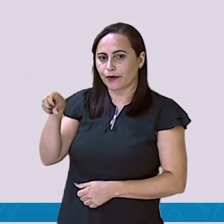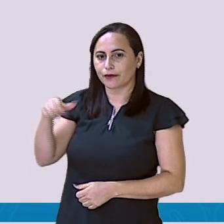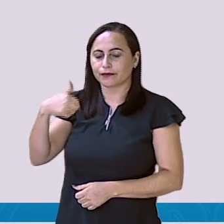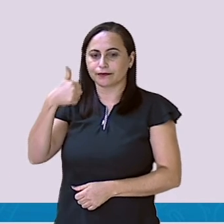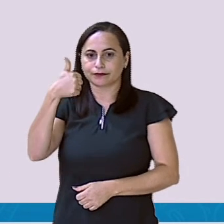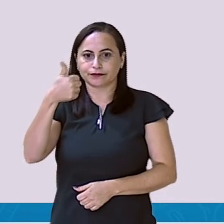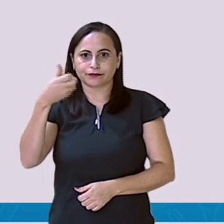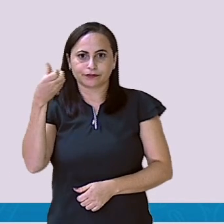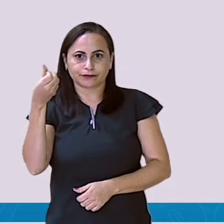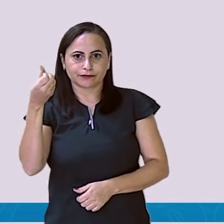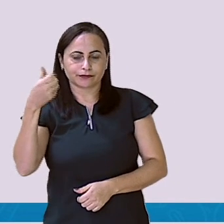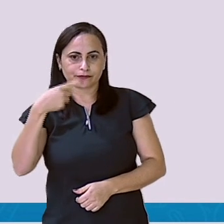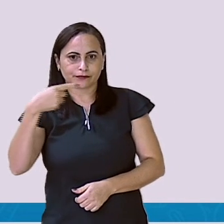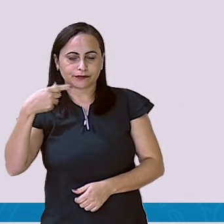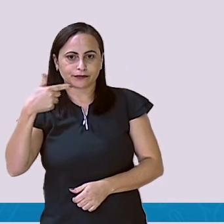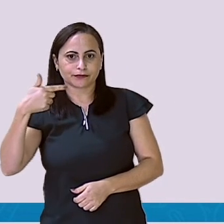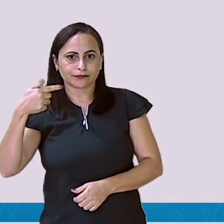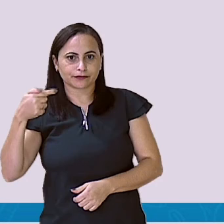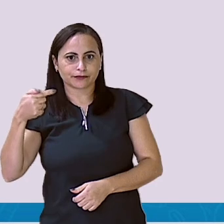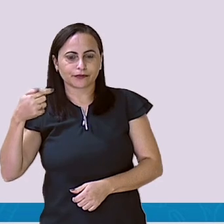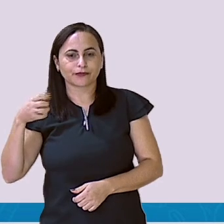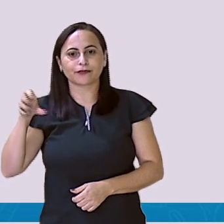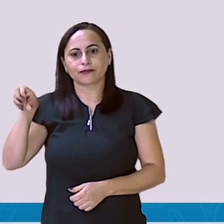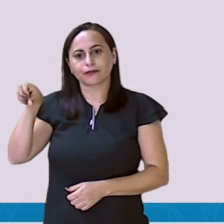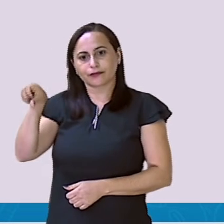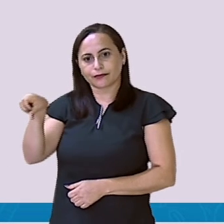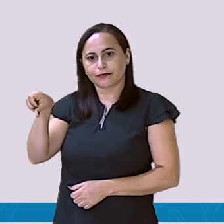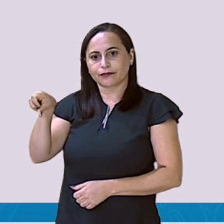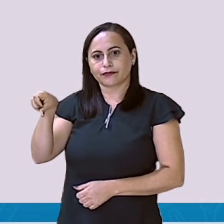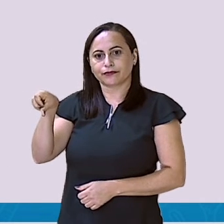7 de 16 e me sobra 9.